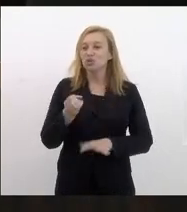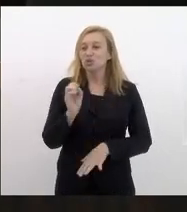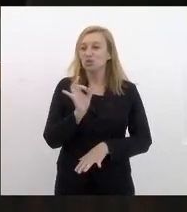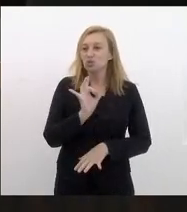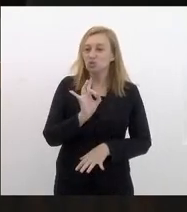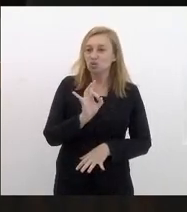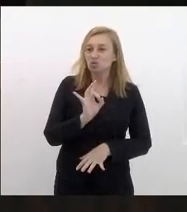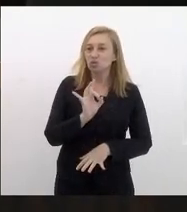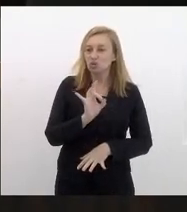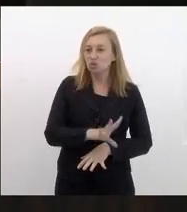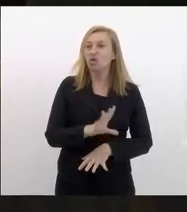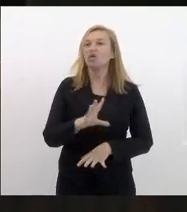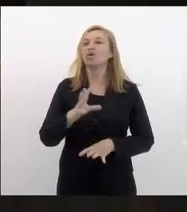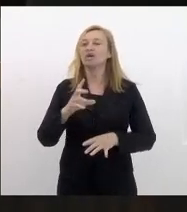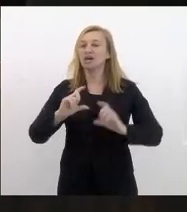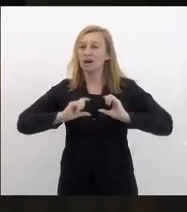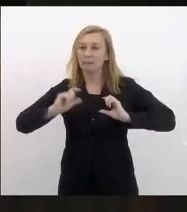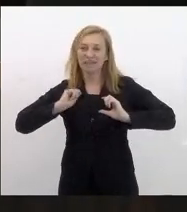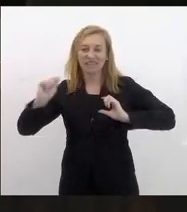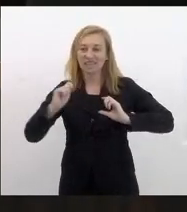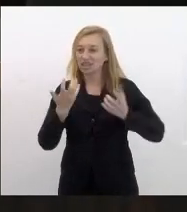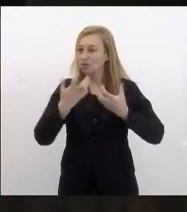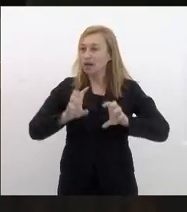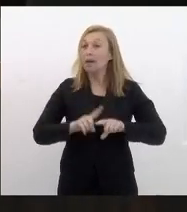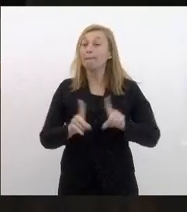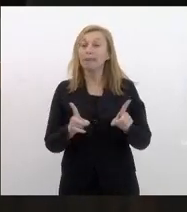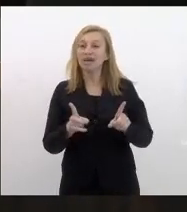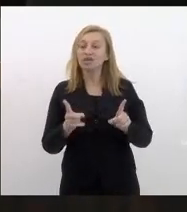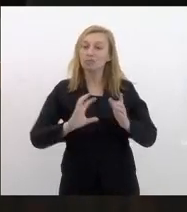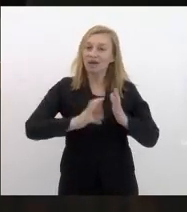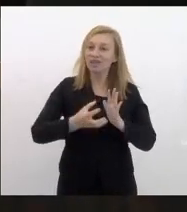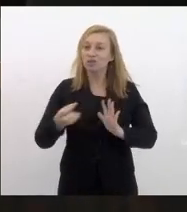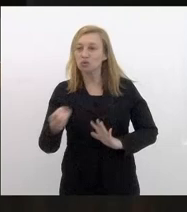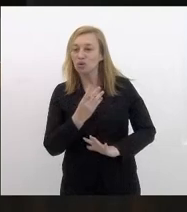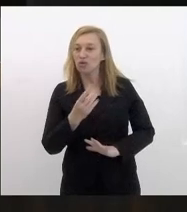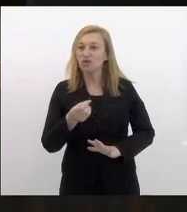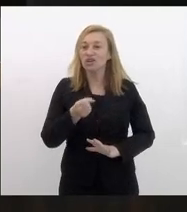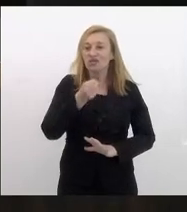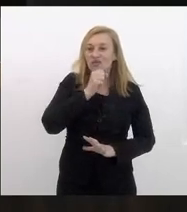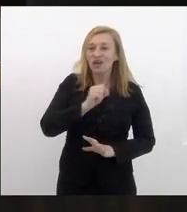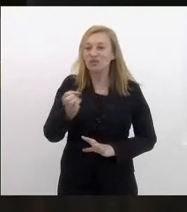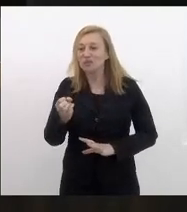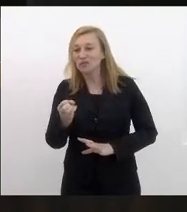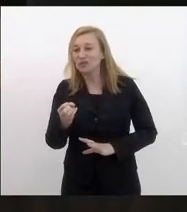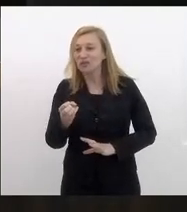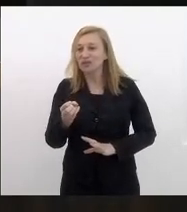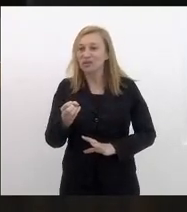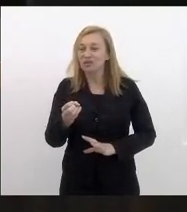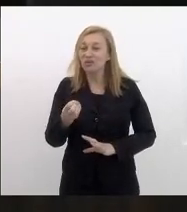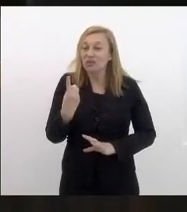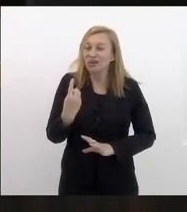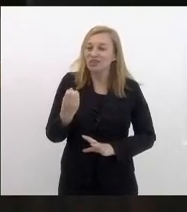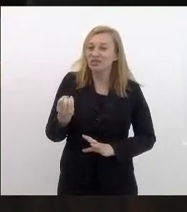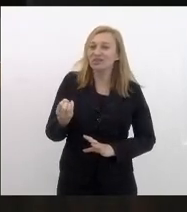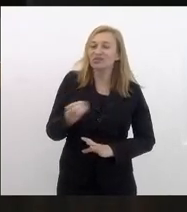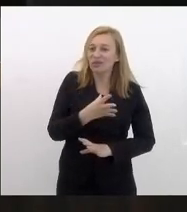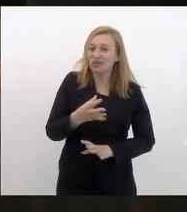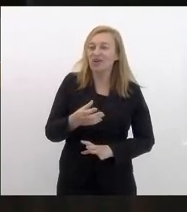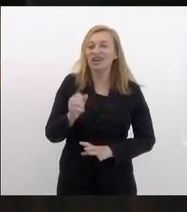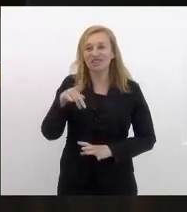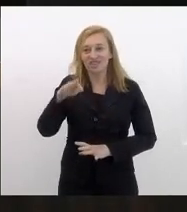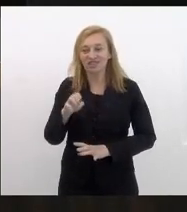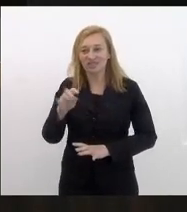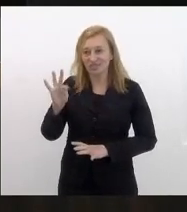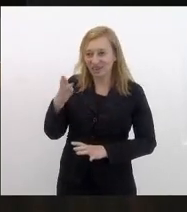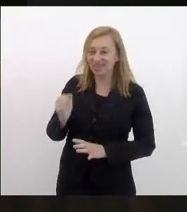só nem medalha da feijoada da Bete o novo e ex novo é isso o ex novo o Alexandre Freitas